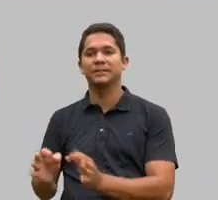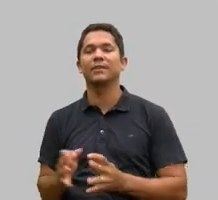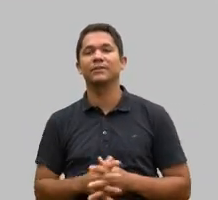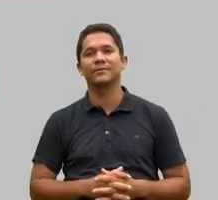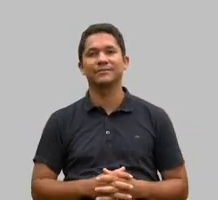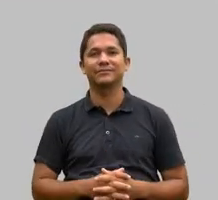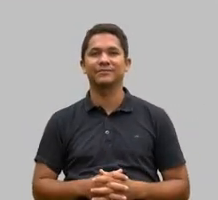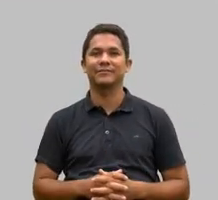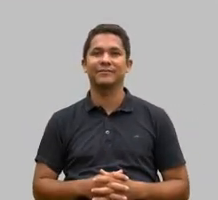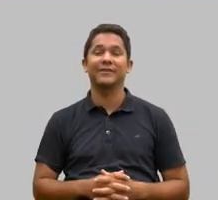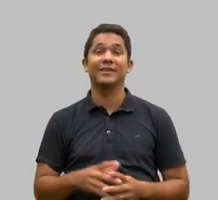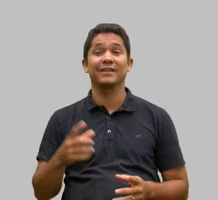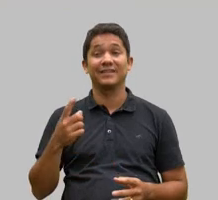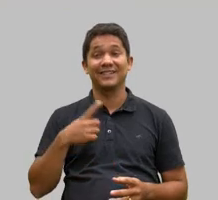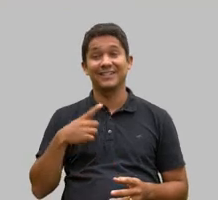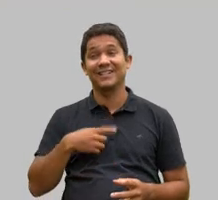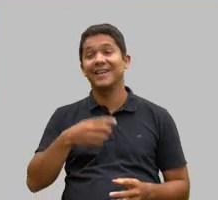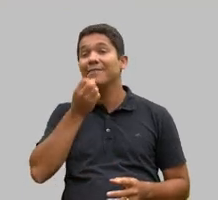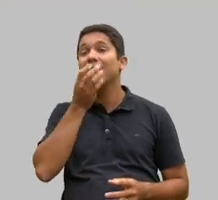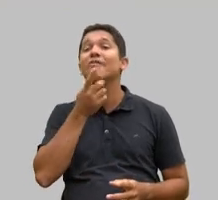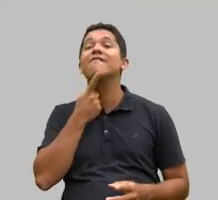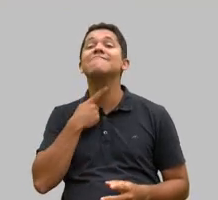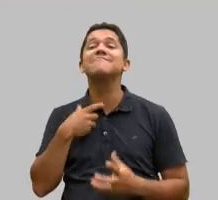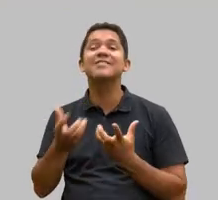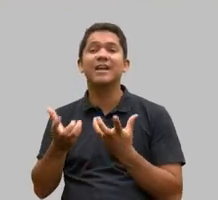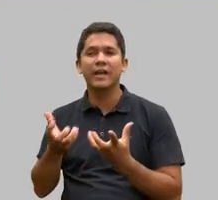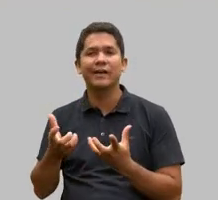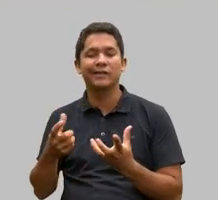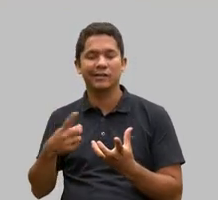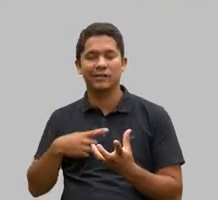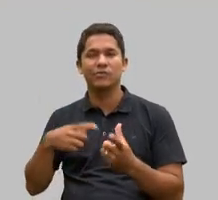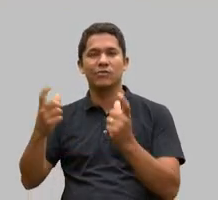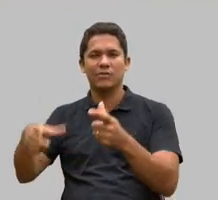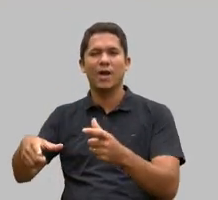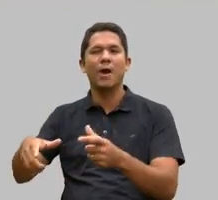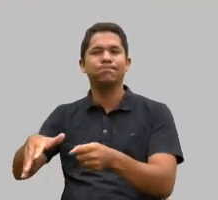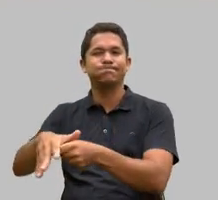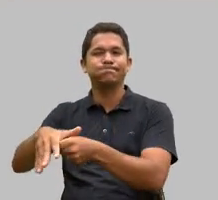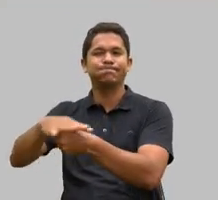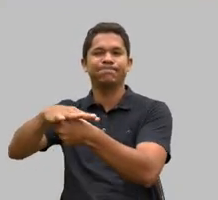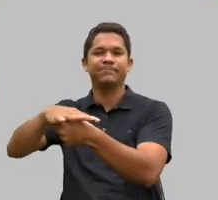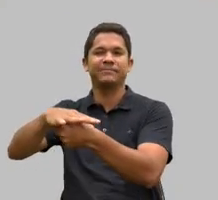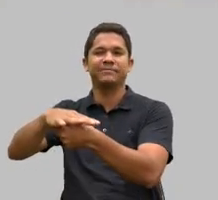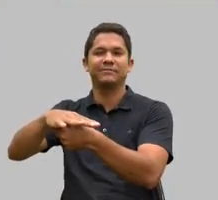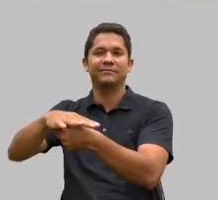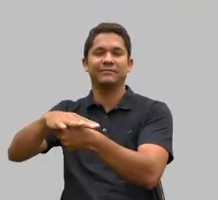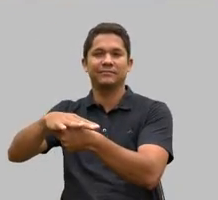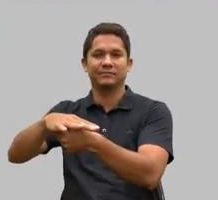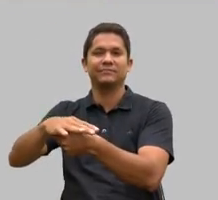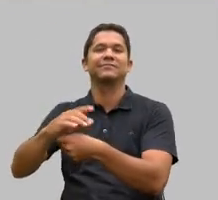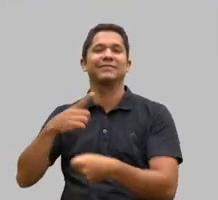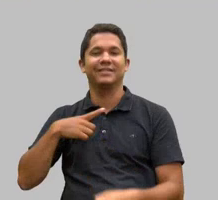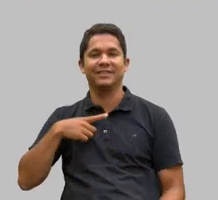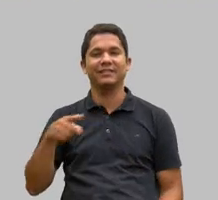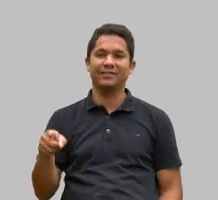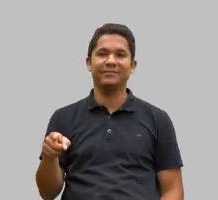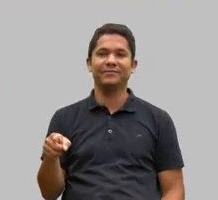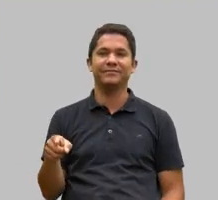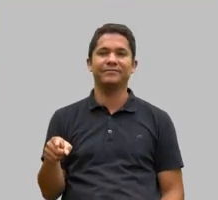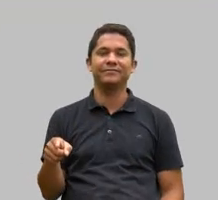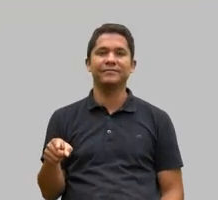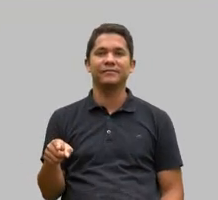que está cheio de gente e nós precisamos fazer com que o voluntariado brasileiro, nacional, seja efetivamente